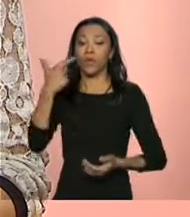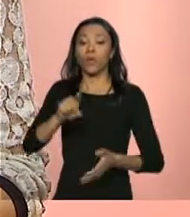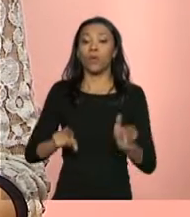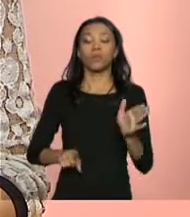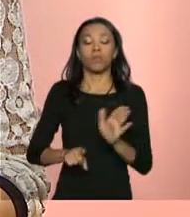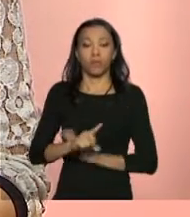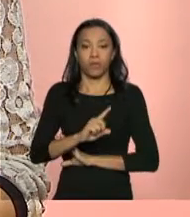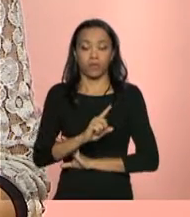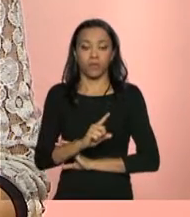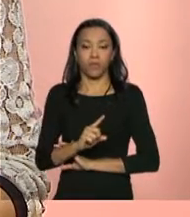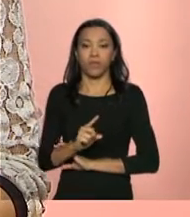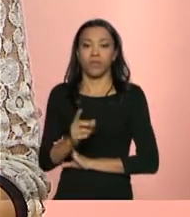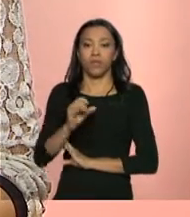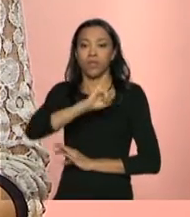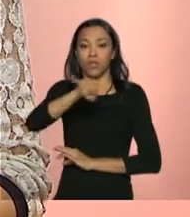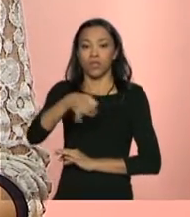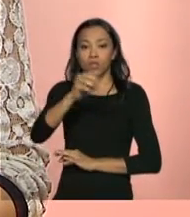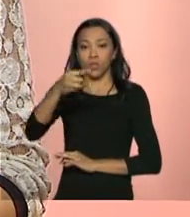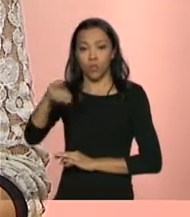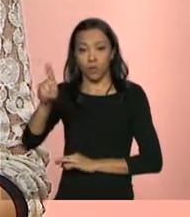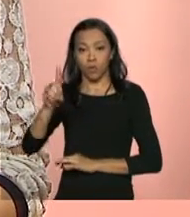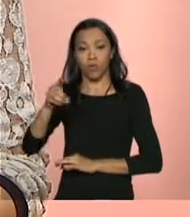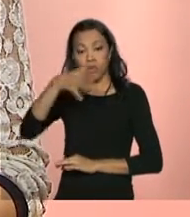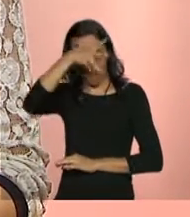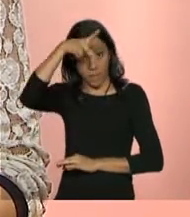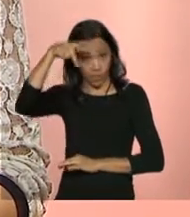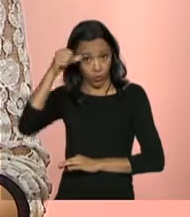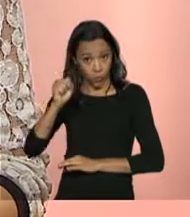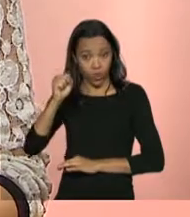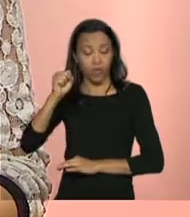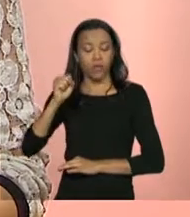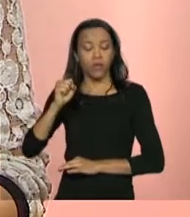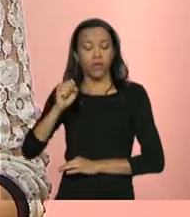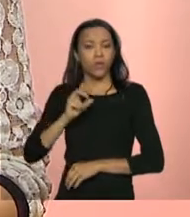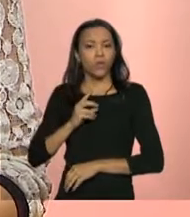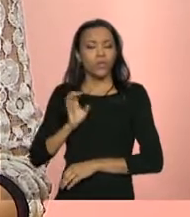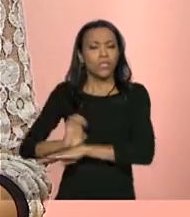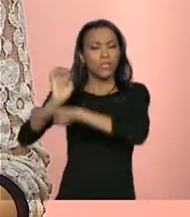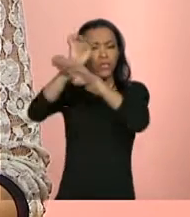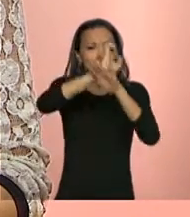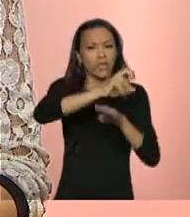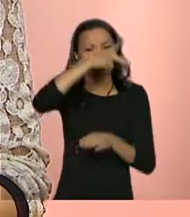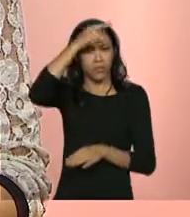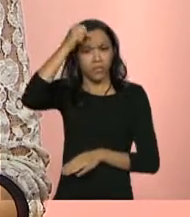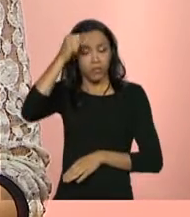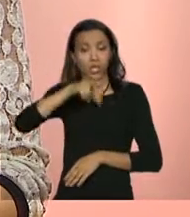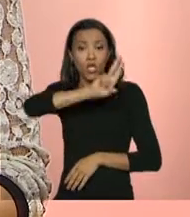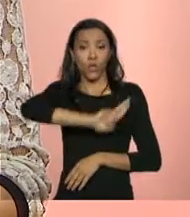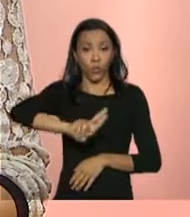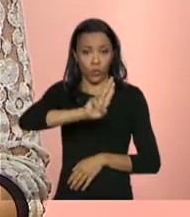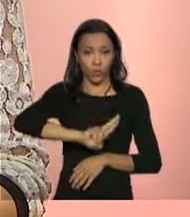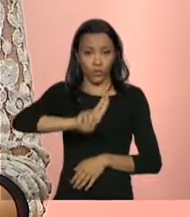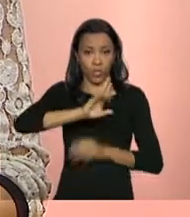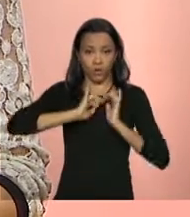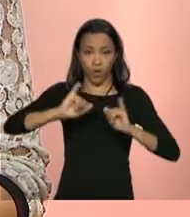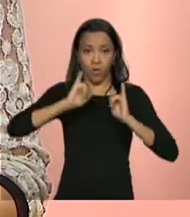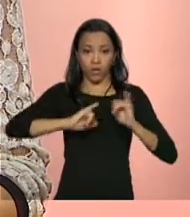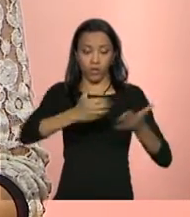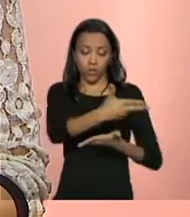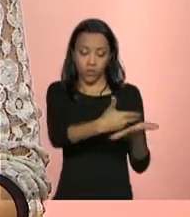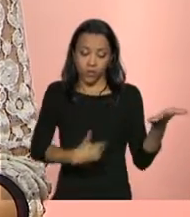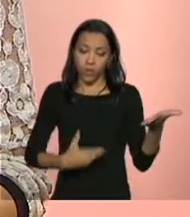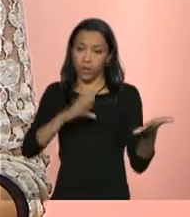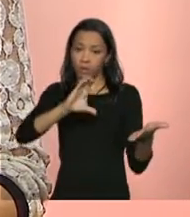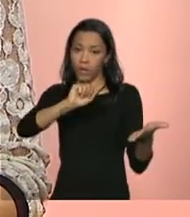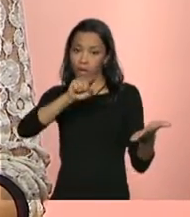Grosso, os municípios e os estados interessados em utilizar os dados do Cadastro Único para seus próprios